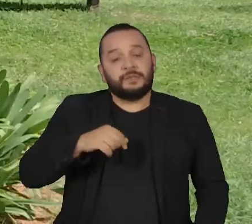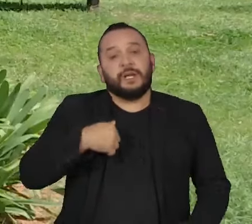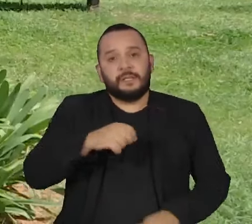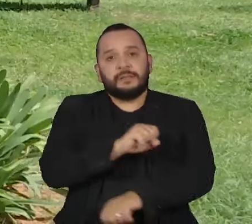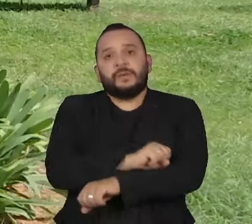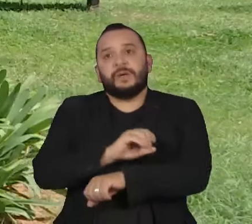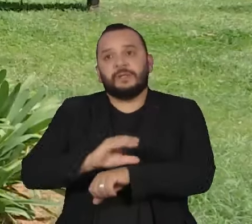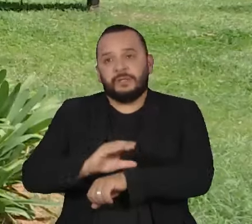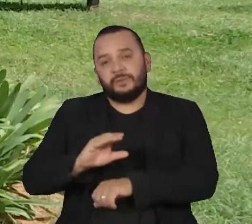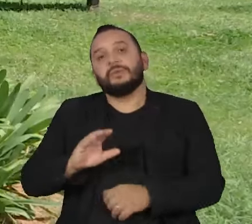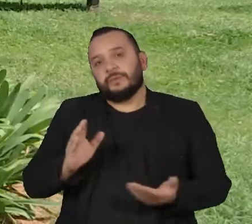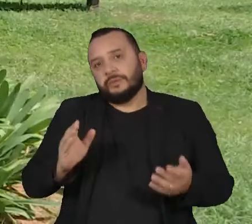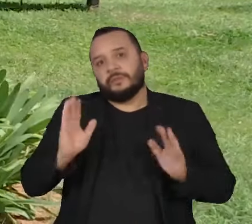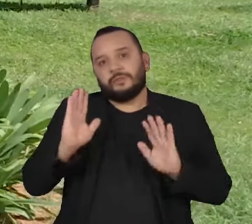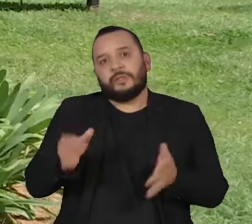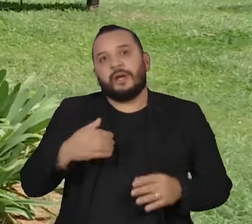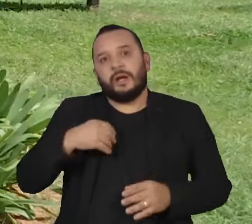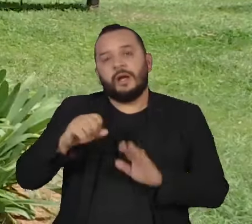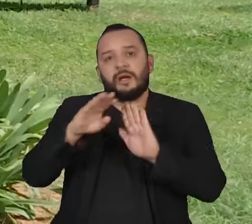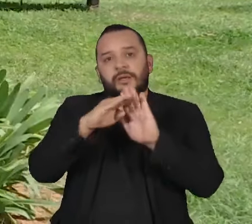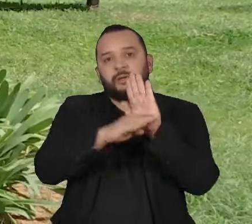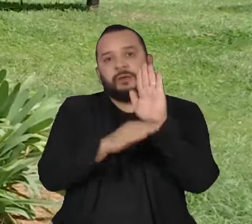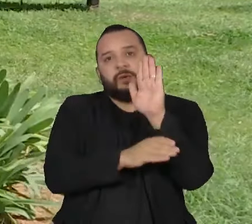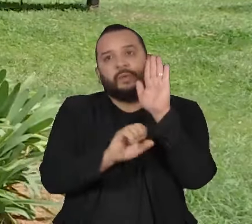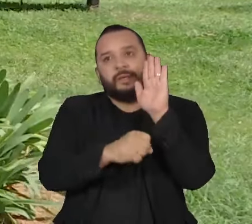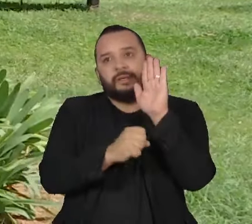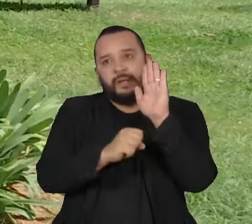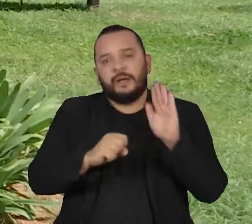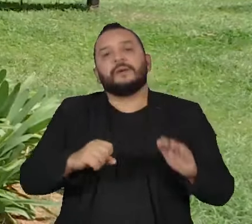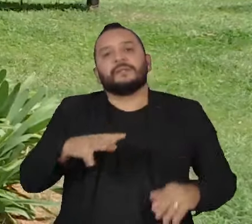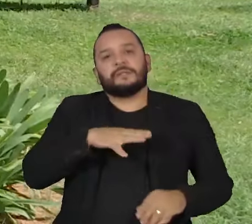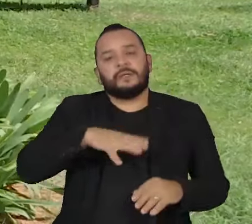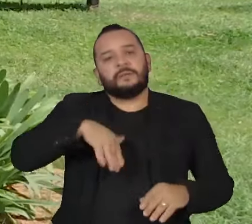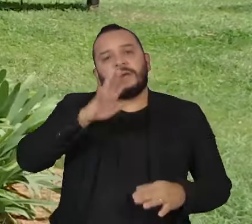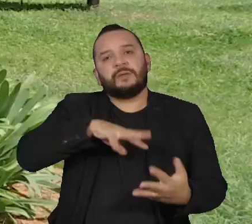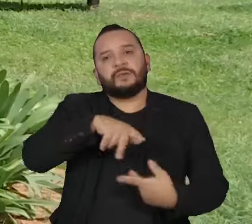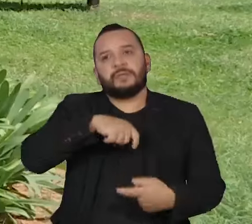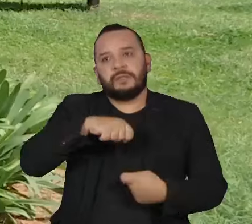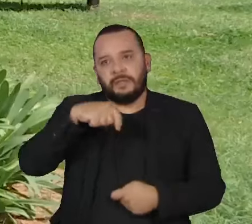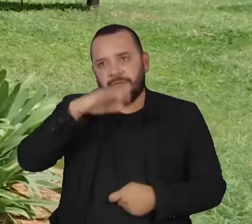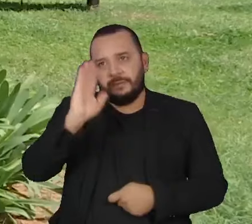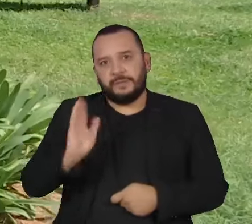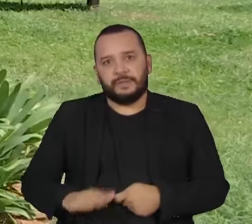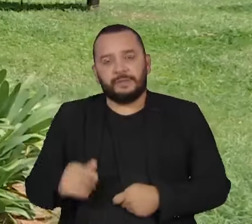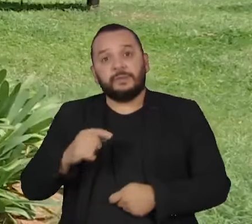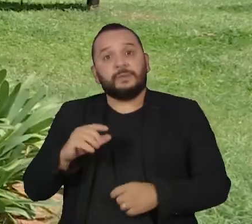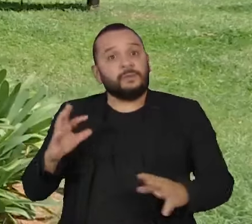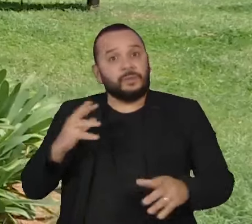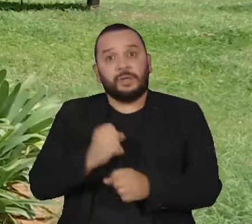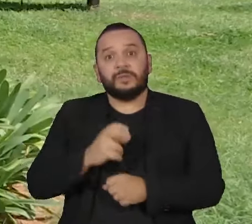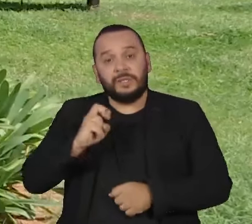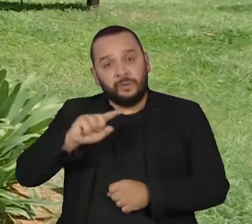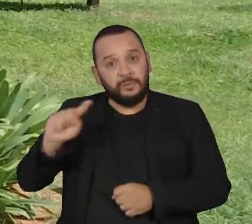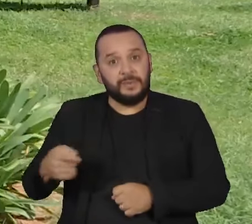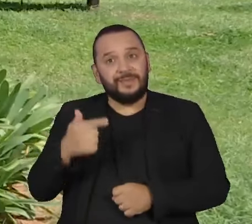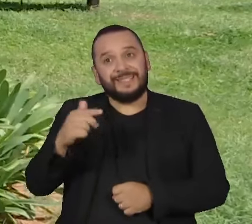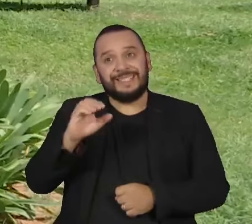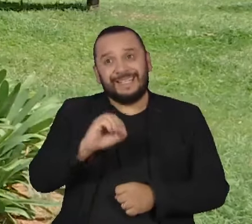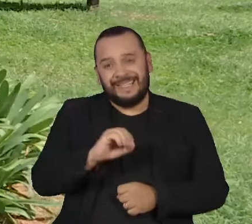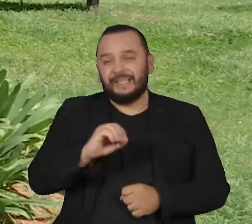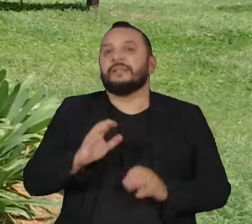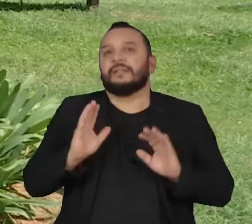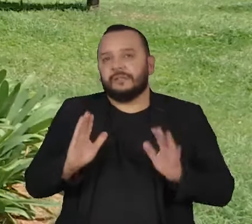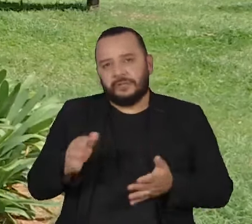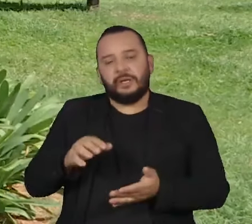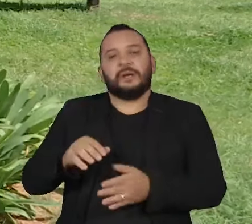mais sustentável do país, num ranking com 5.570 municípios brasileiros. Os dados são do